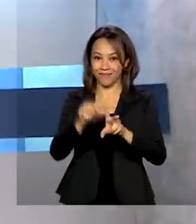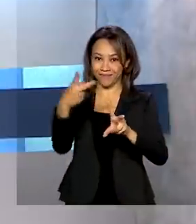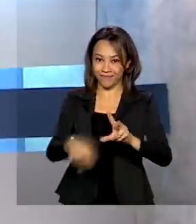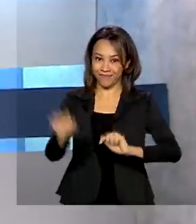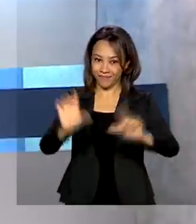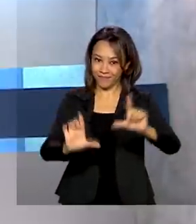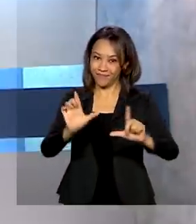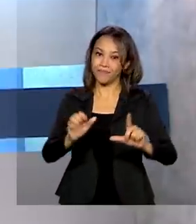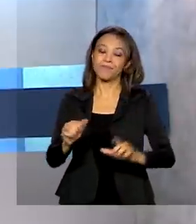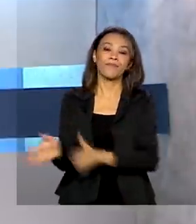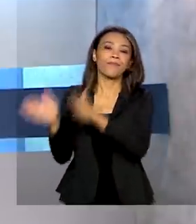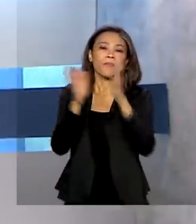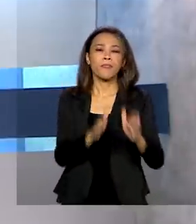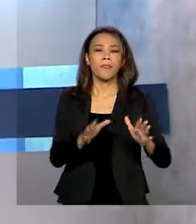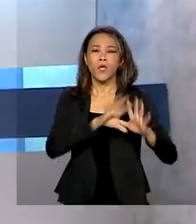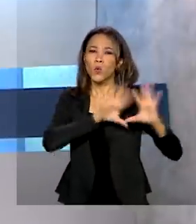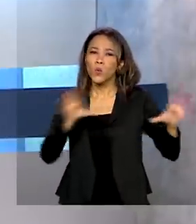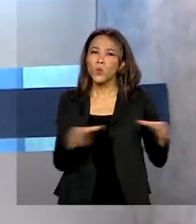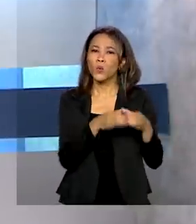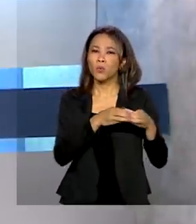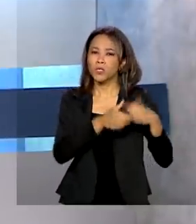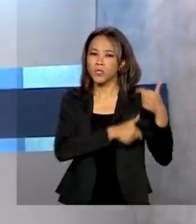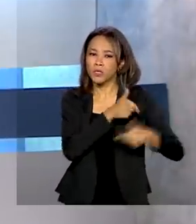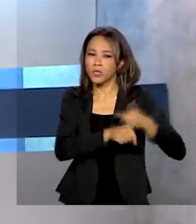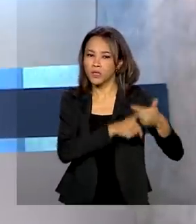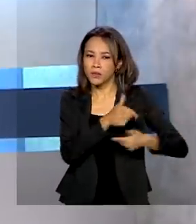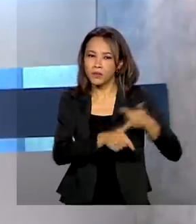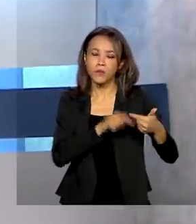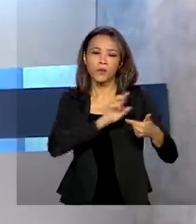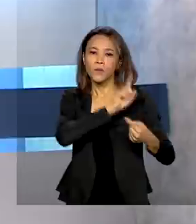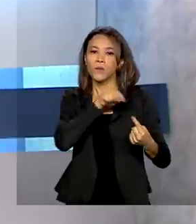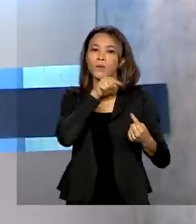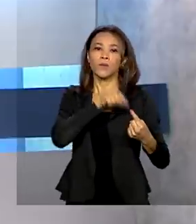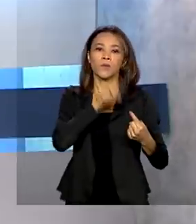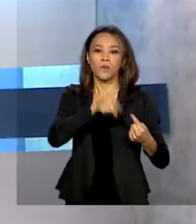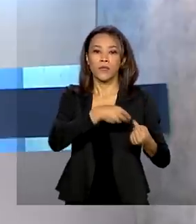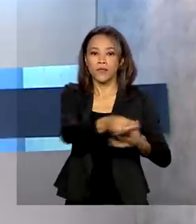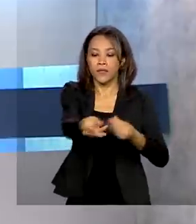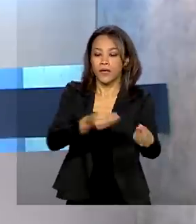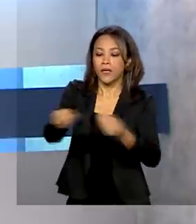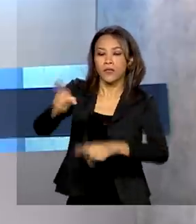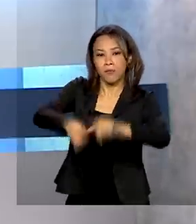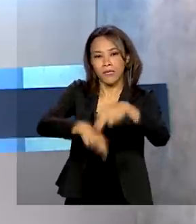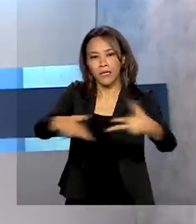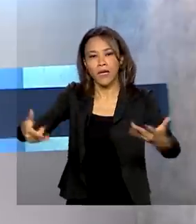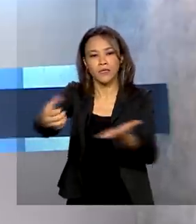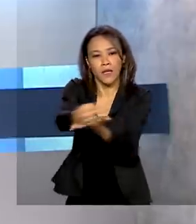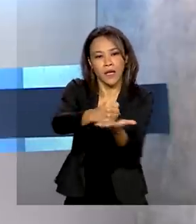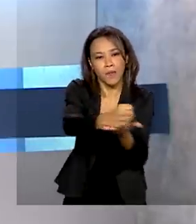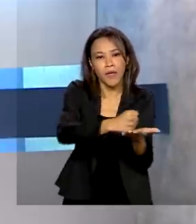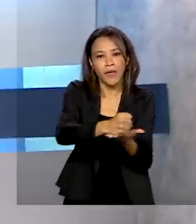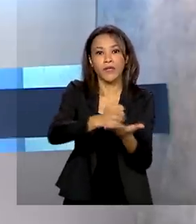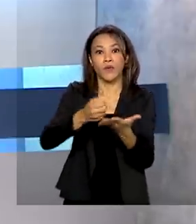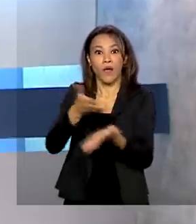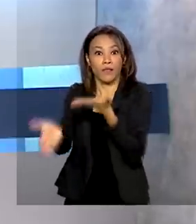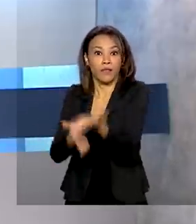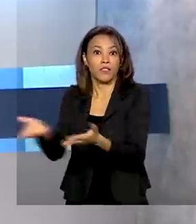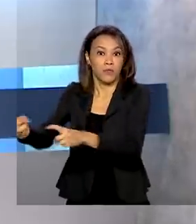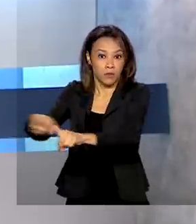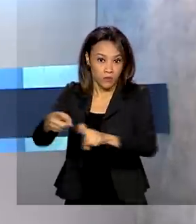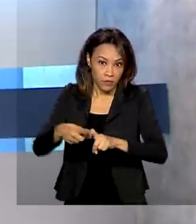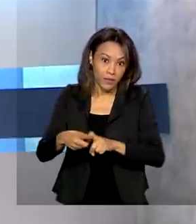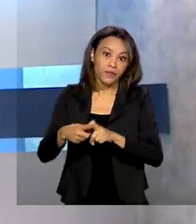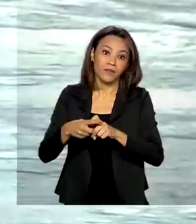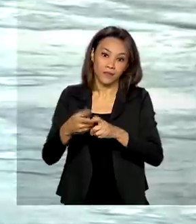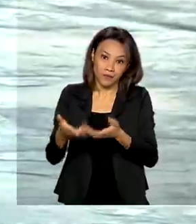E uma força-tarefa foi criada para garantir a distribuição de equipamentos, remédios e o atendimento médico nas aldeias.